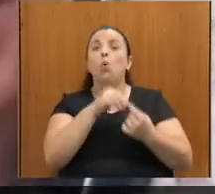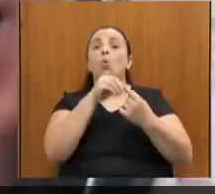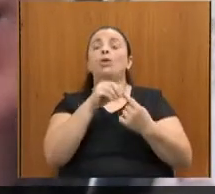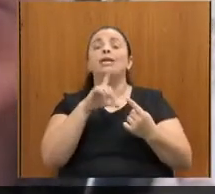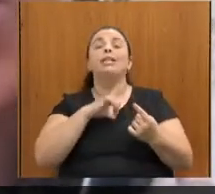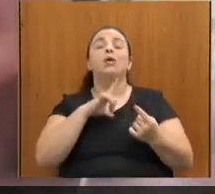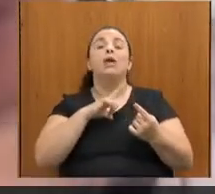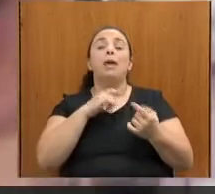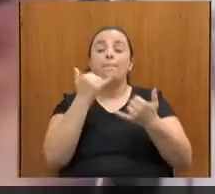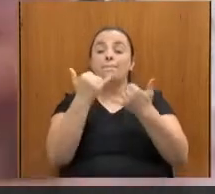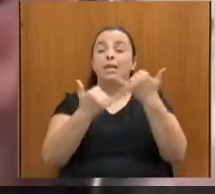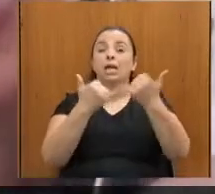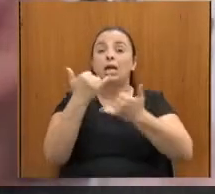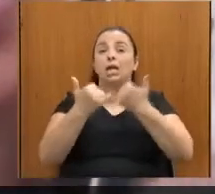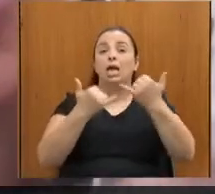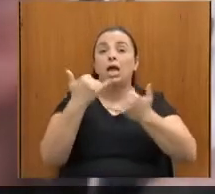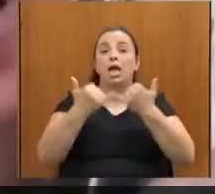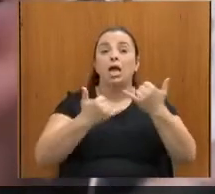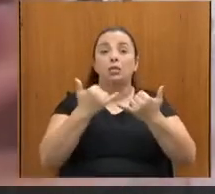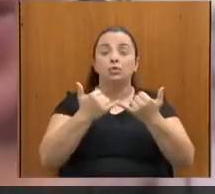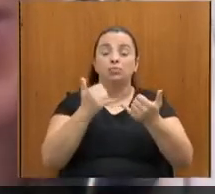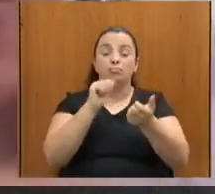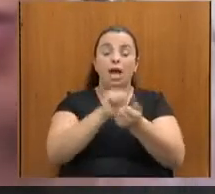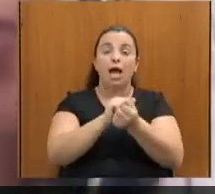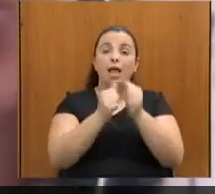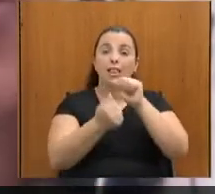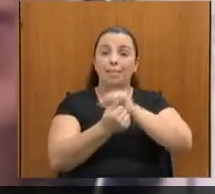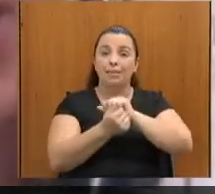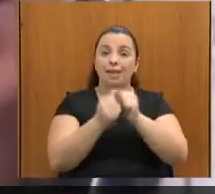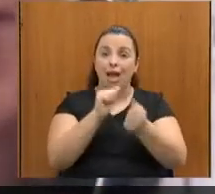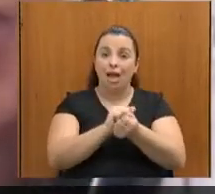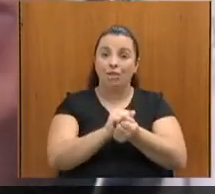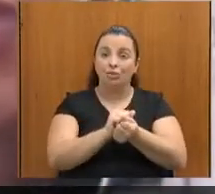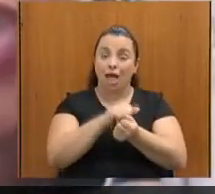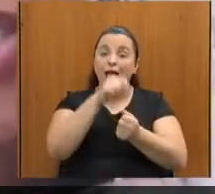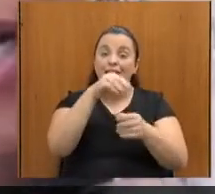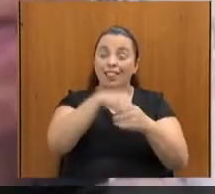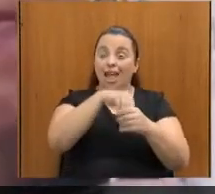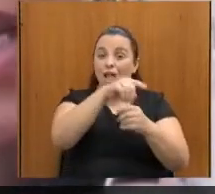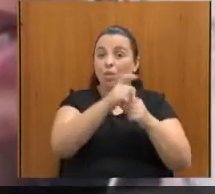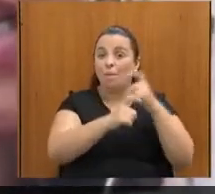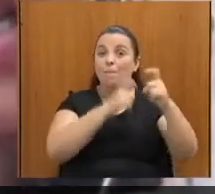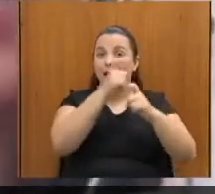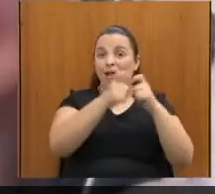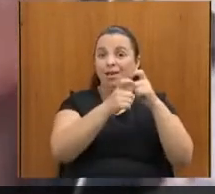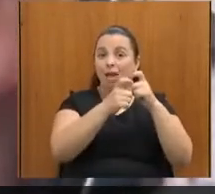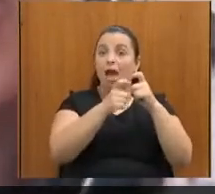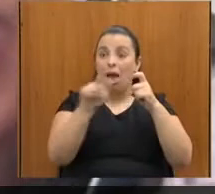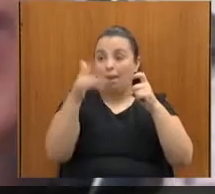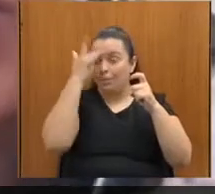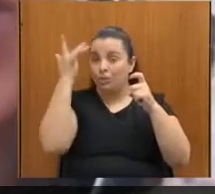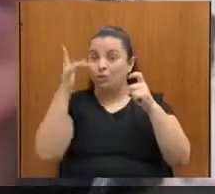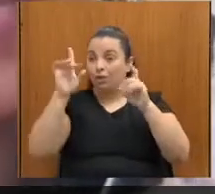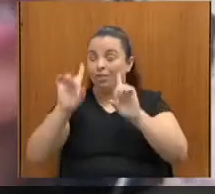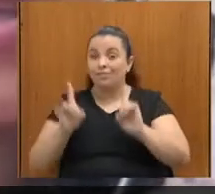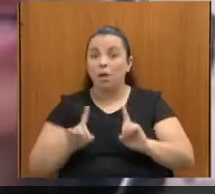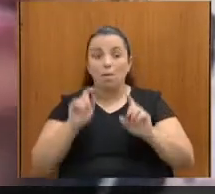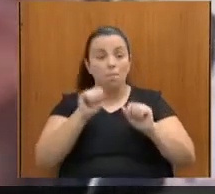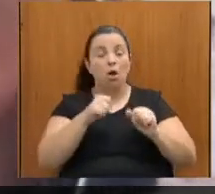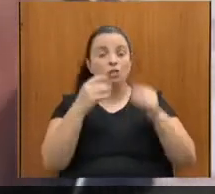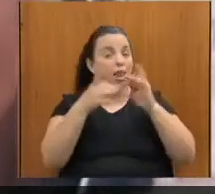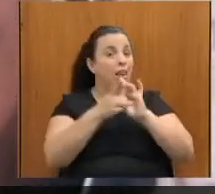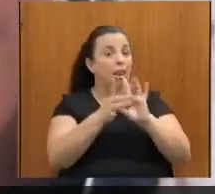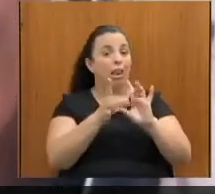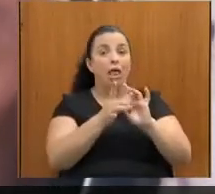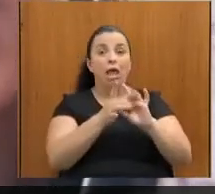adaptados internamente nos seus parques para que as pessoas com deficiência possam utilizar. E esse é um projeto que eu apresentei,